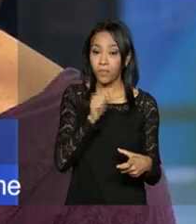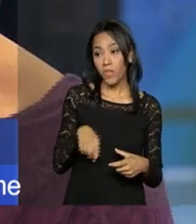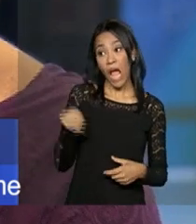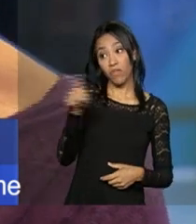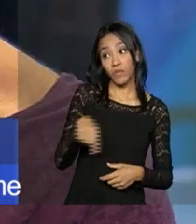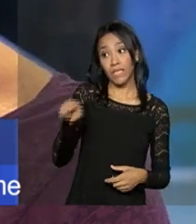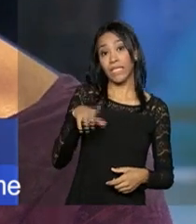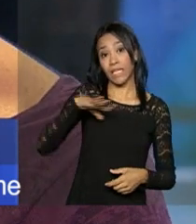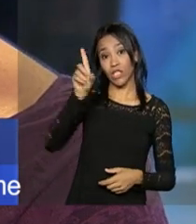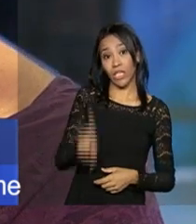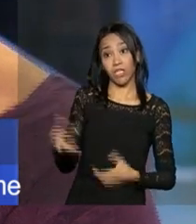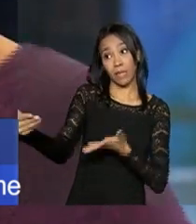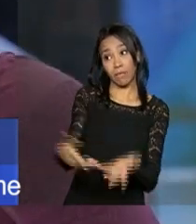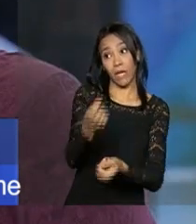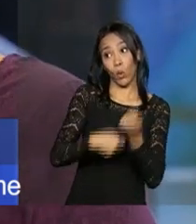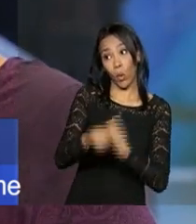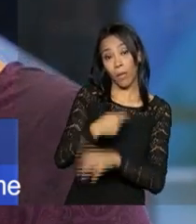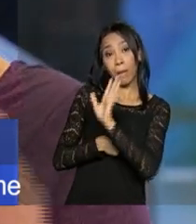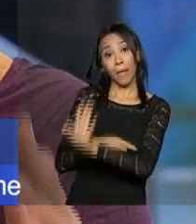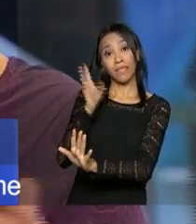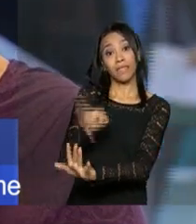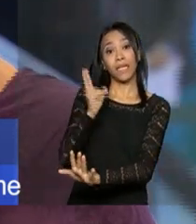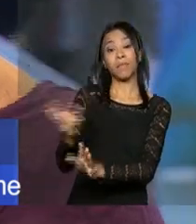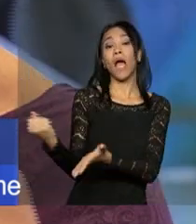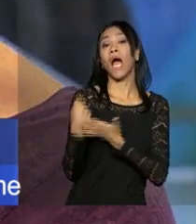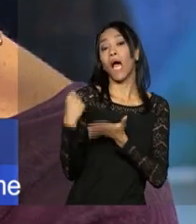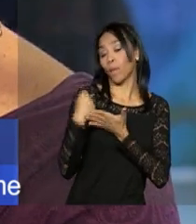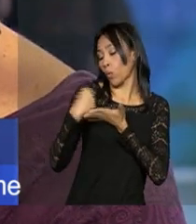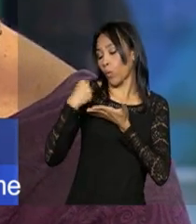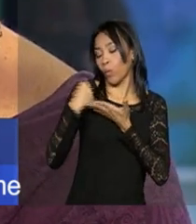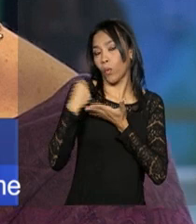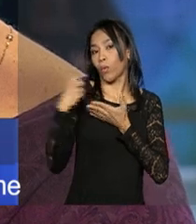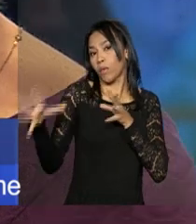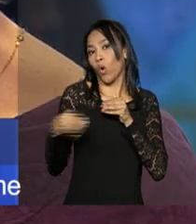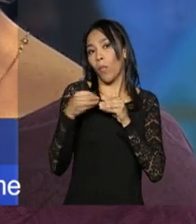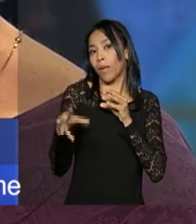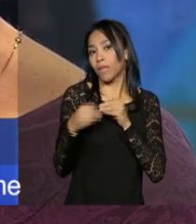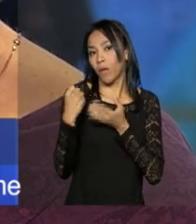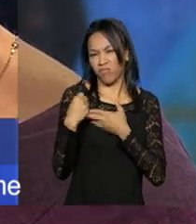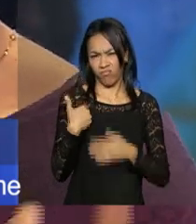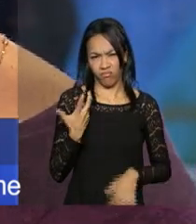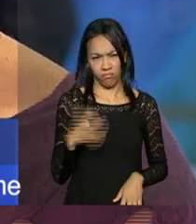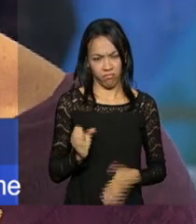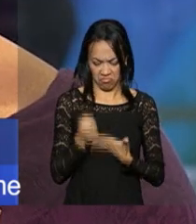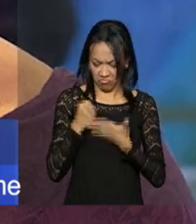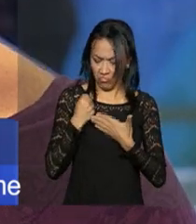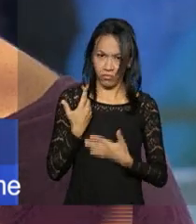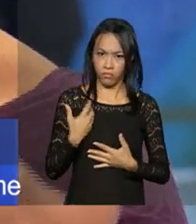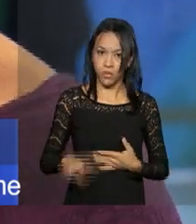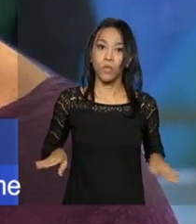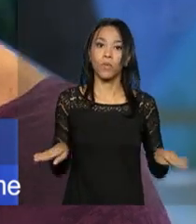direito a participar da economia, mas são sempre auxiliares, sempre complementares. E nós não queremos isso, nós queremos